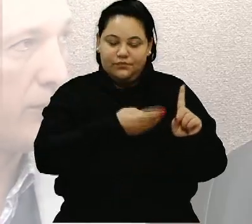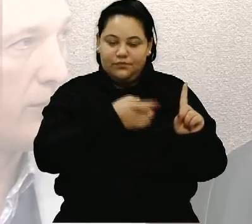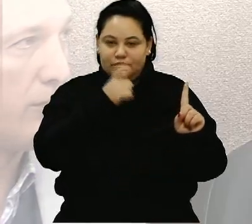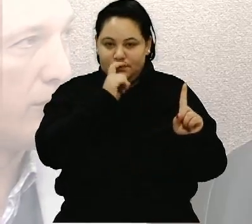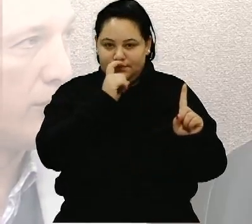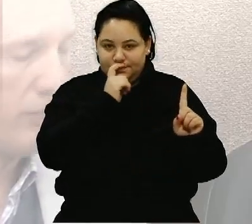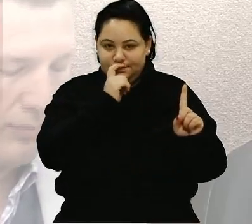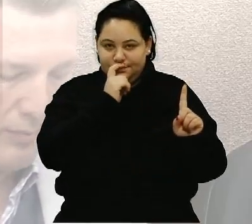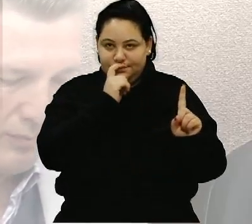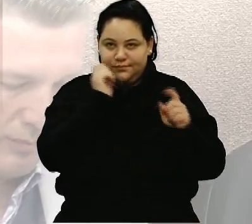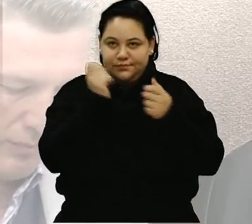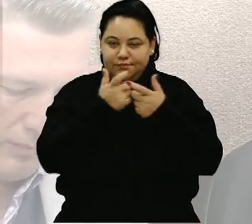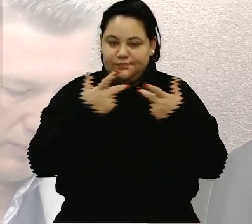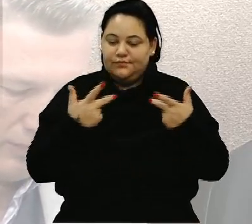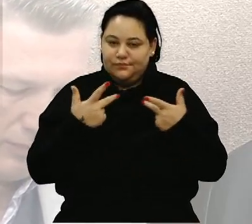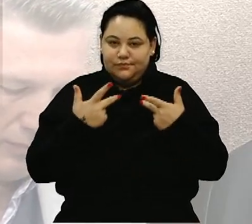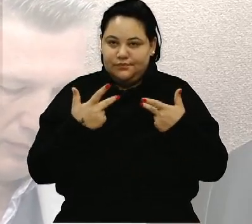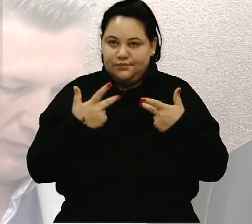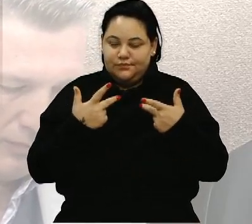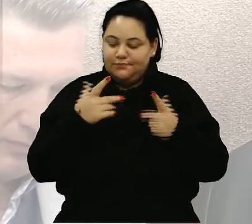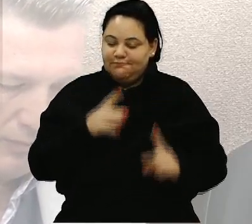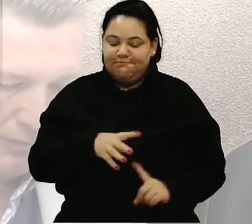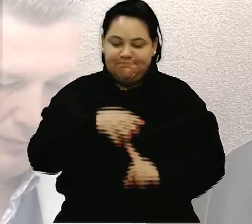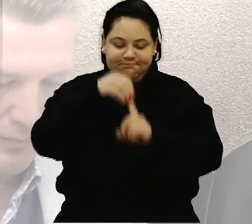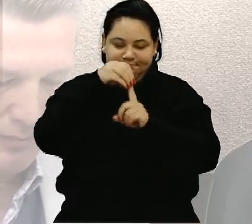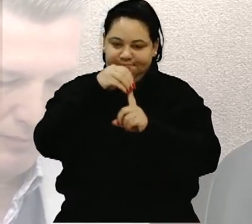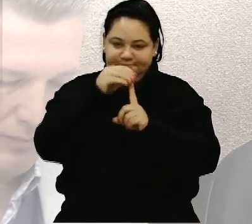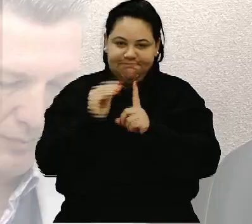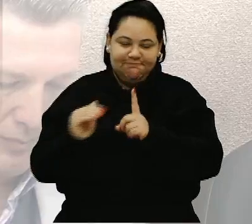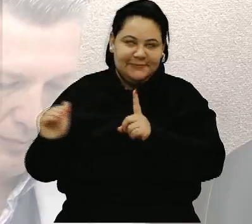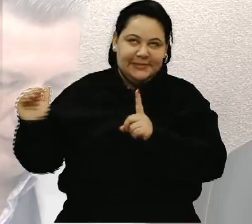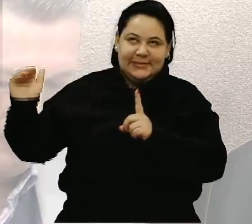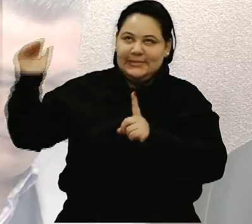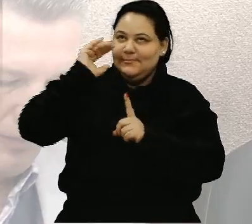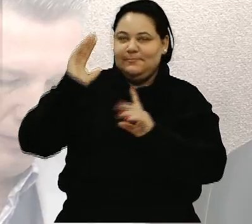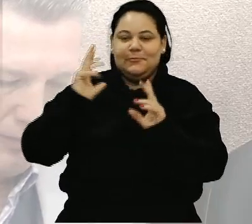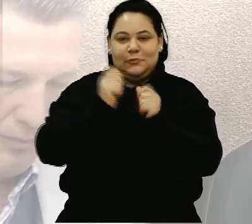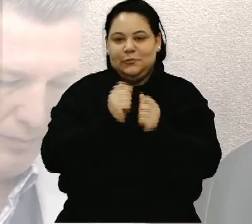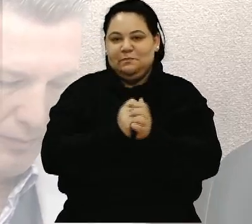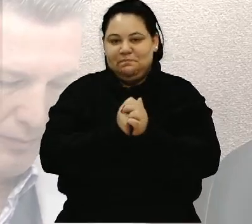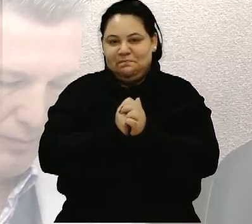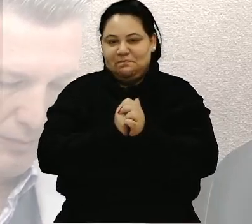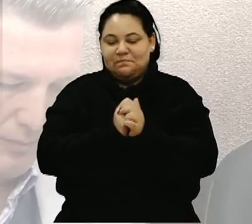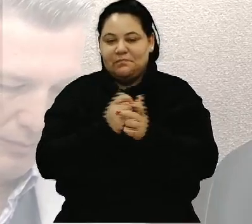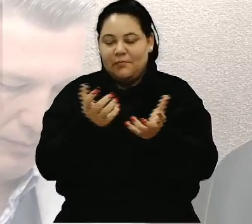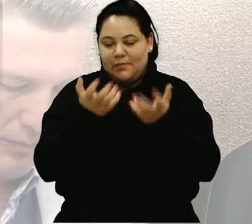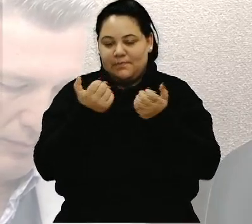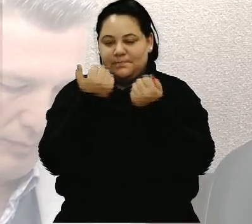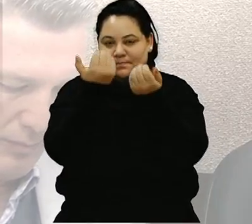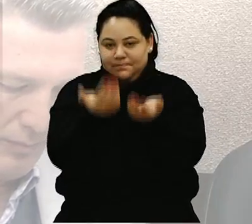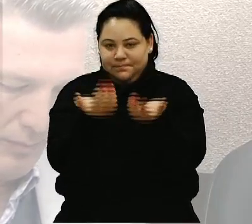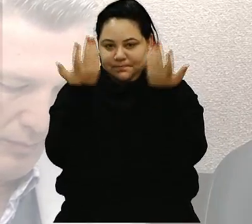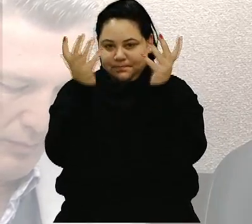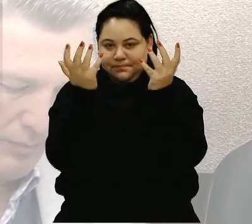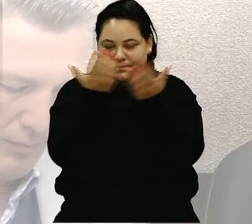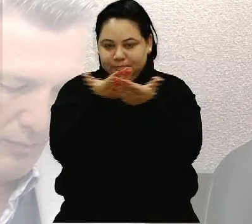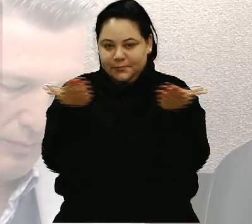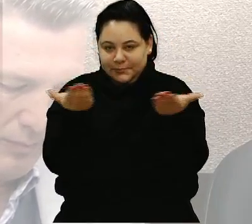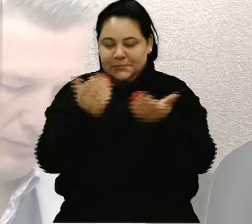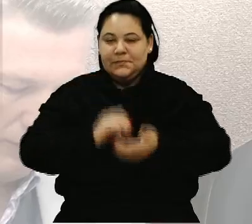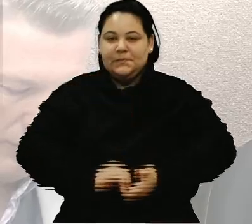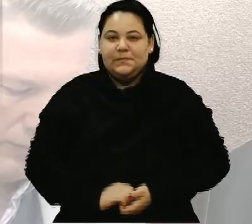que está acima de qualquer coisa. Então eu quero dar os parabéns para vocês, pelo